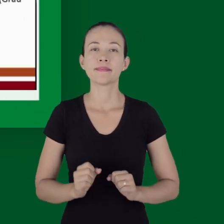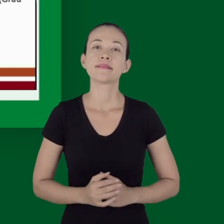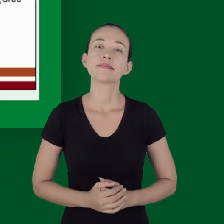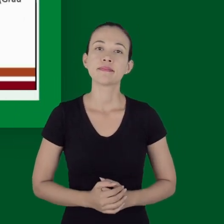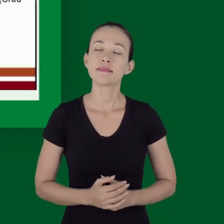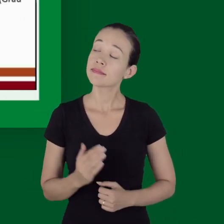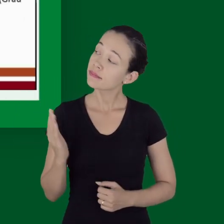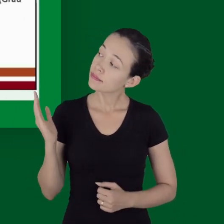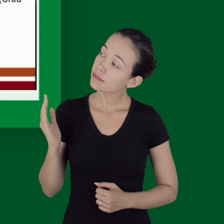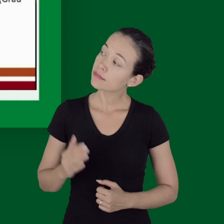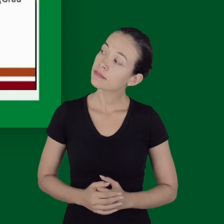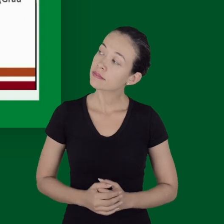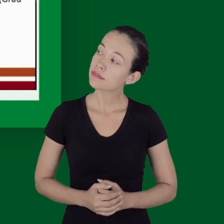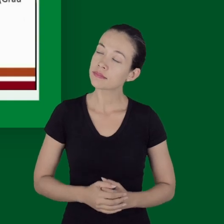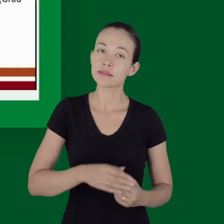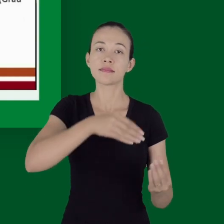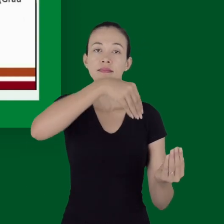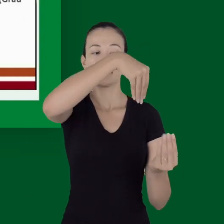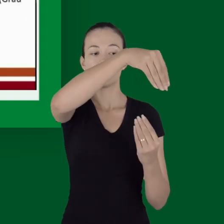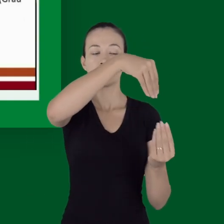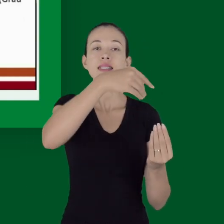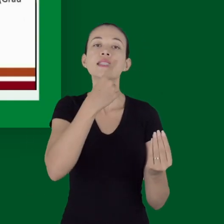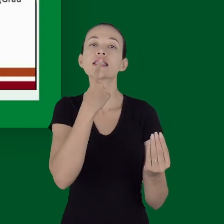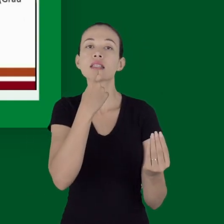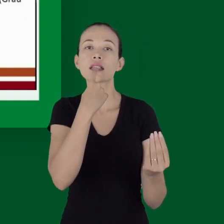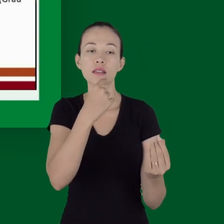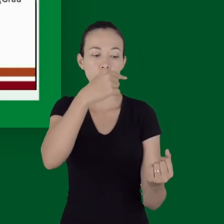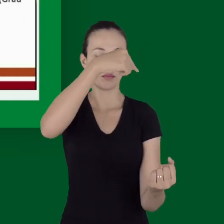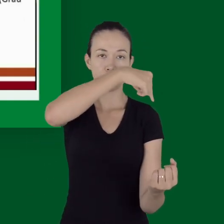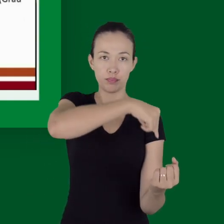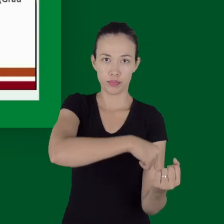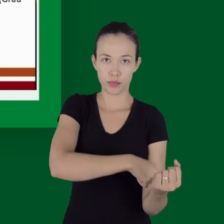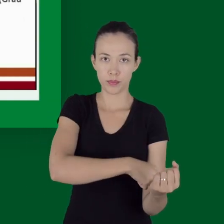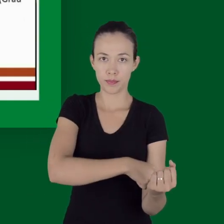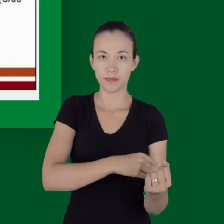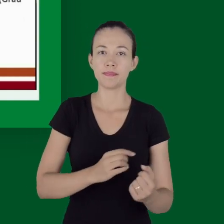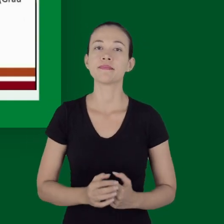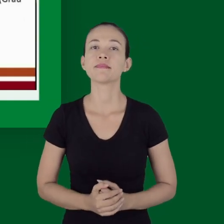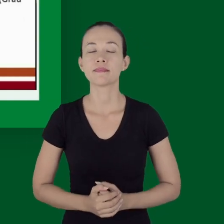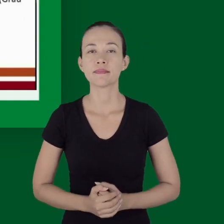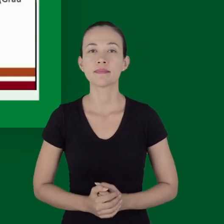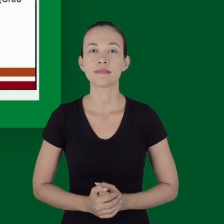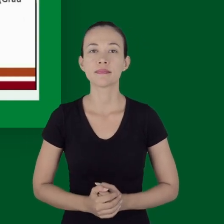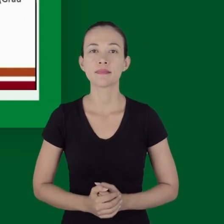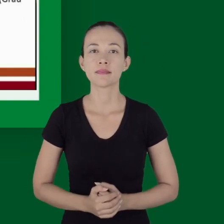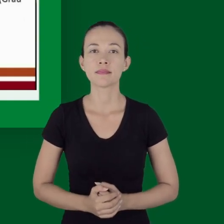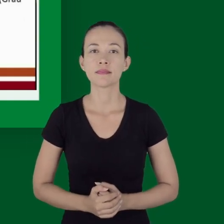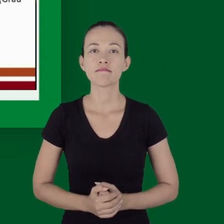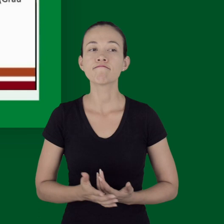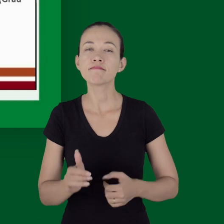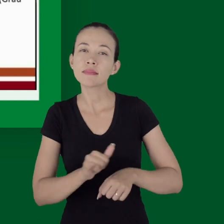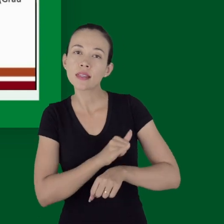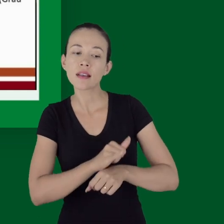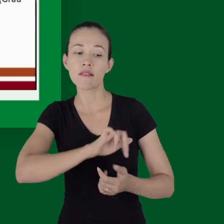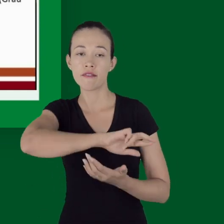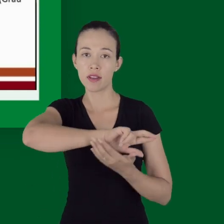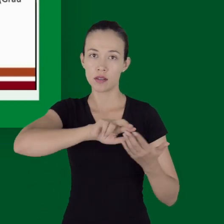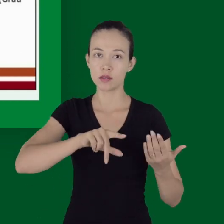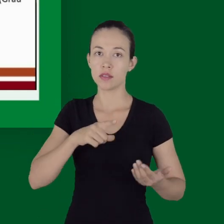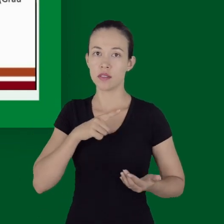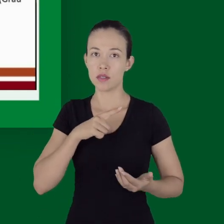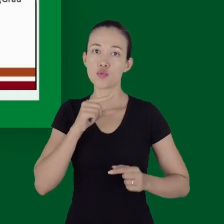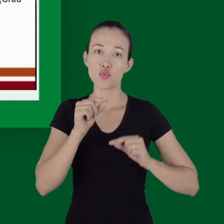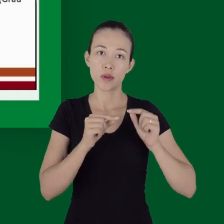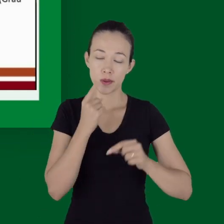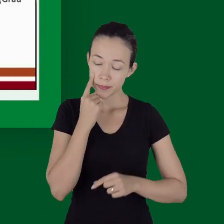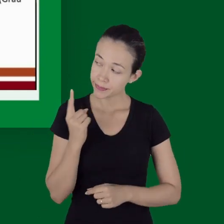a hemotransfusão ela é recomendada também que o manejo inicial dos pacientes com hemorragia maciça seja adotada uma das